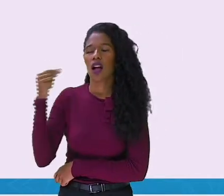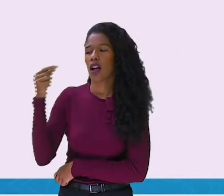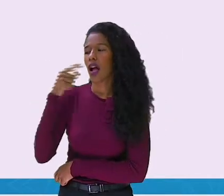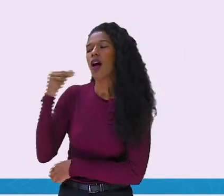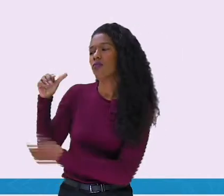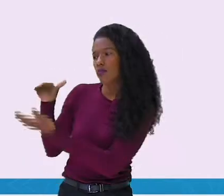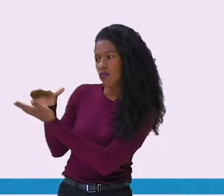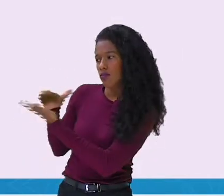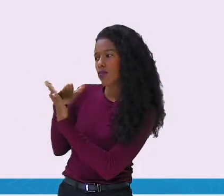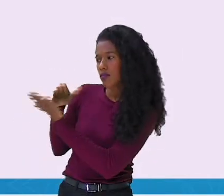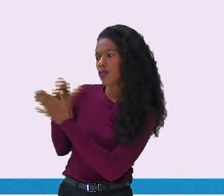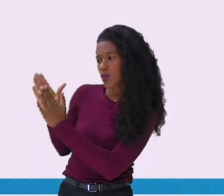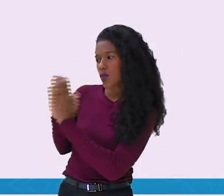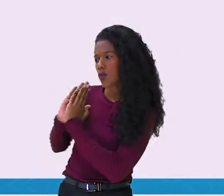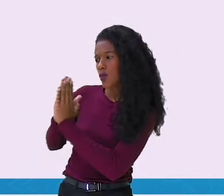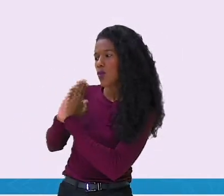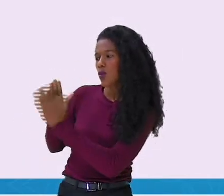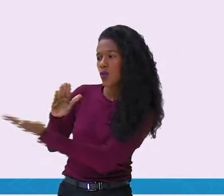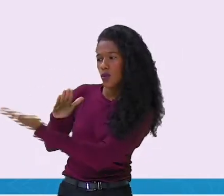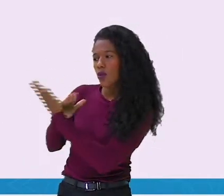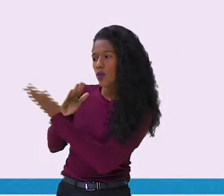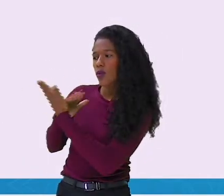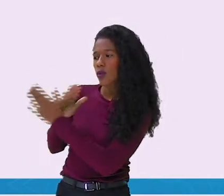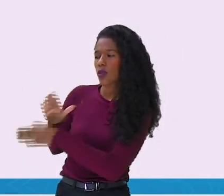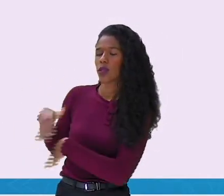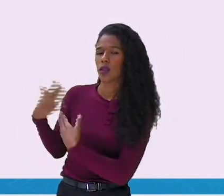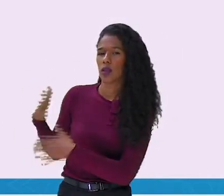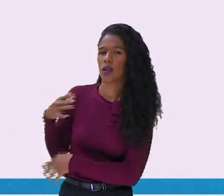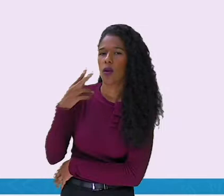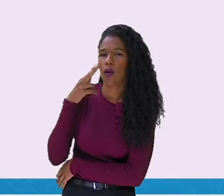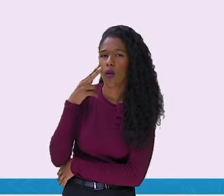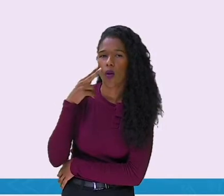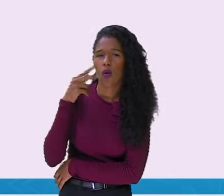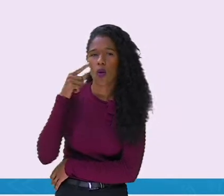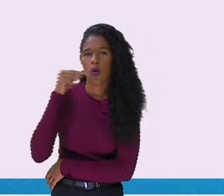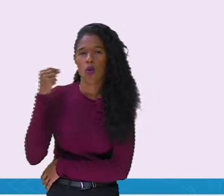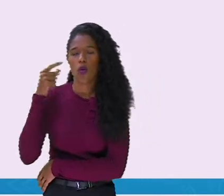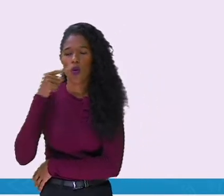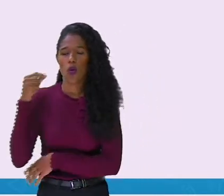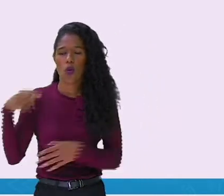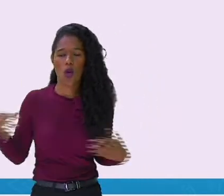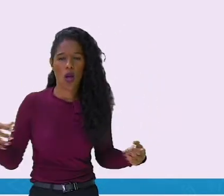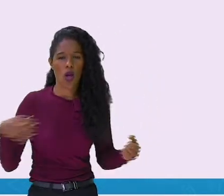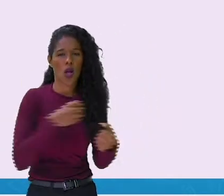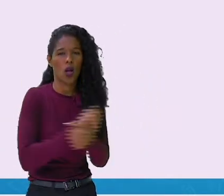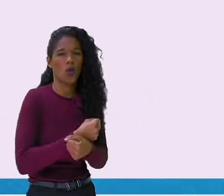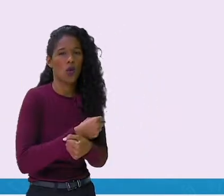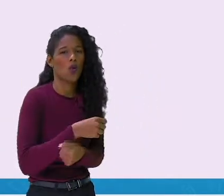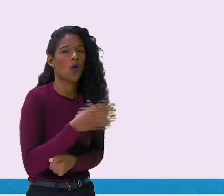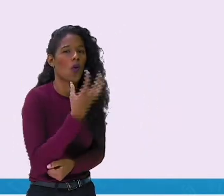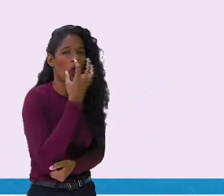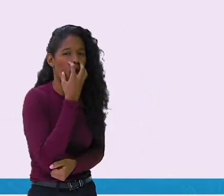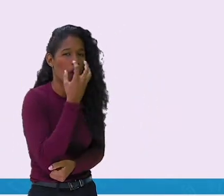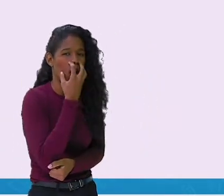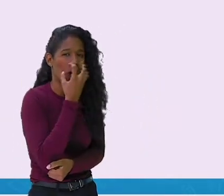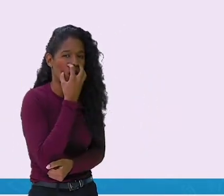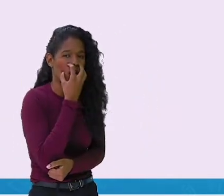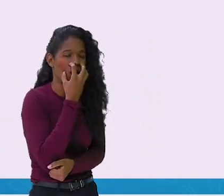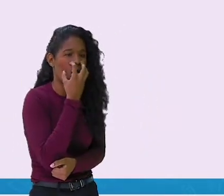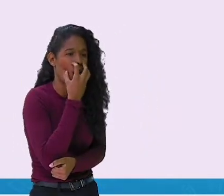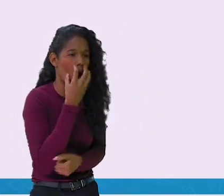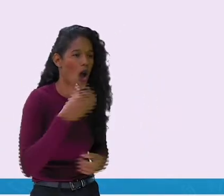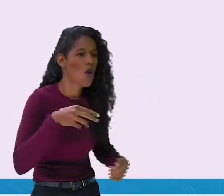ajudar a puxar o rabanete. O gato segurou no totó. O totó na